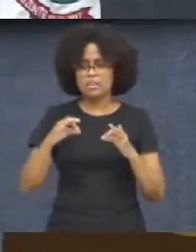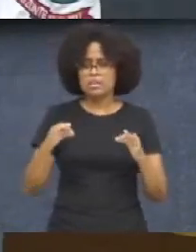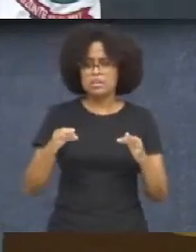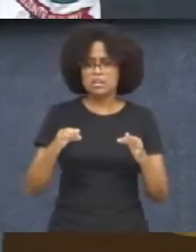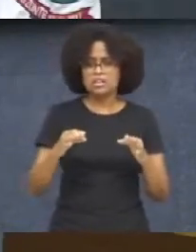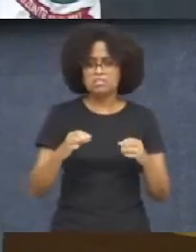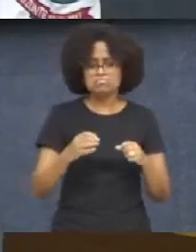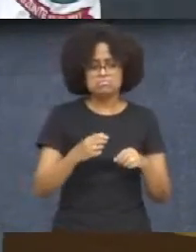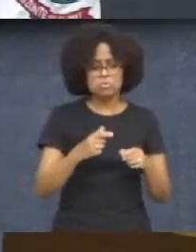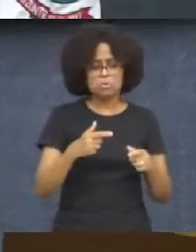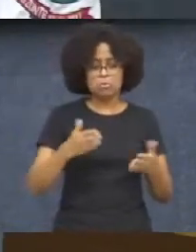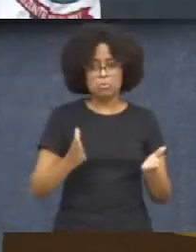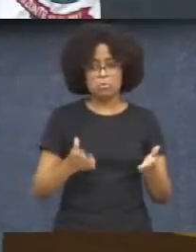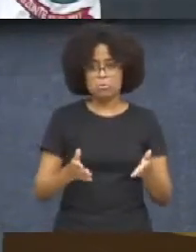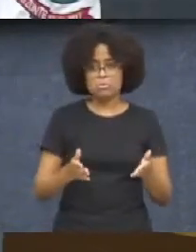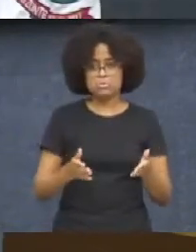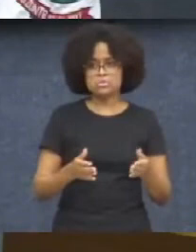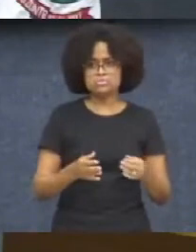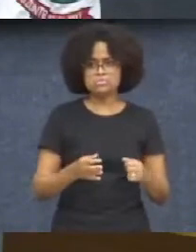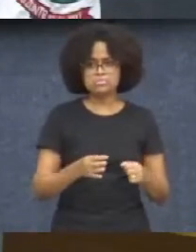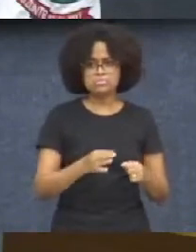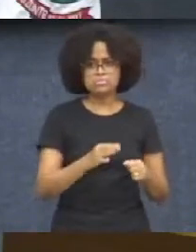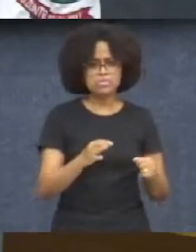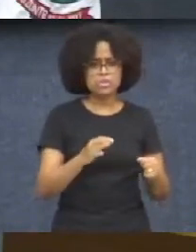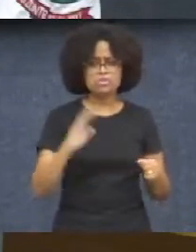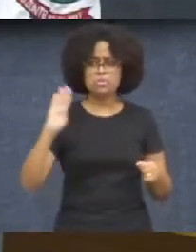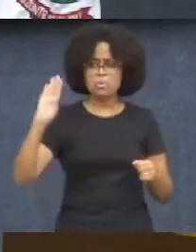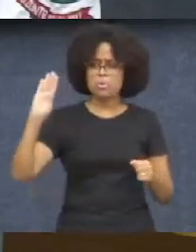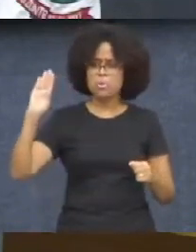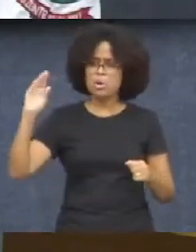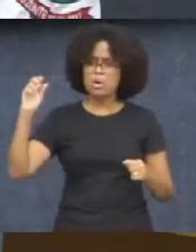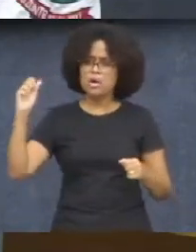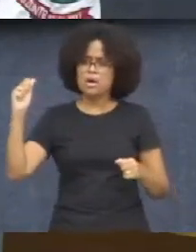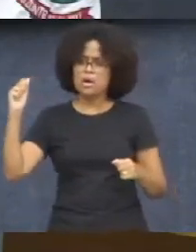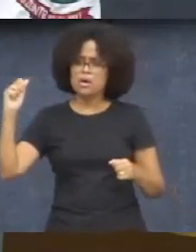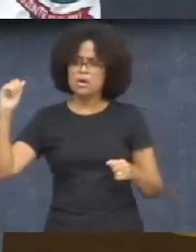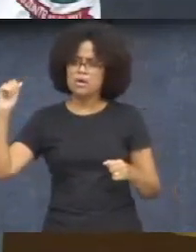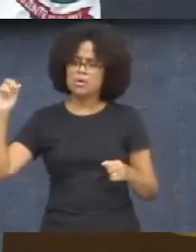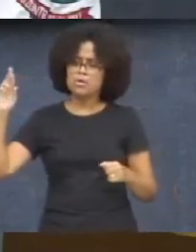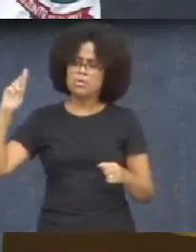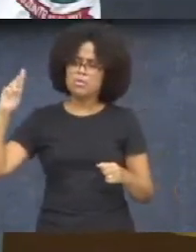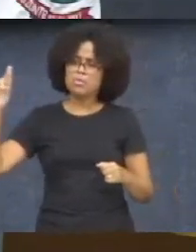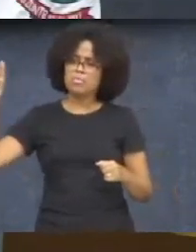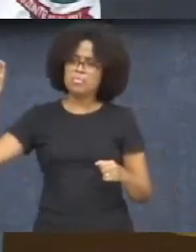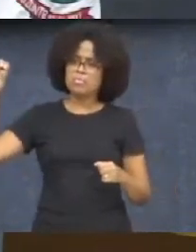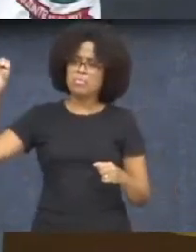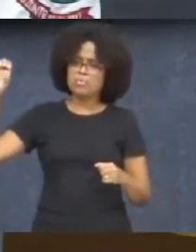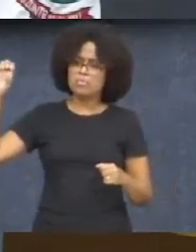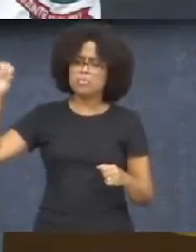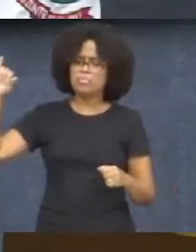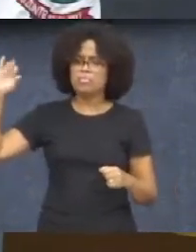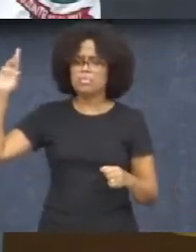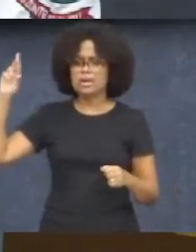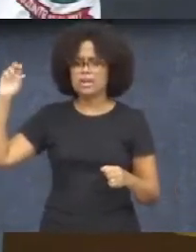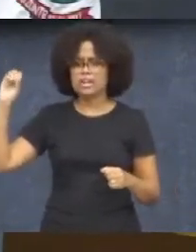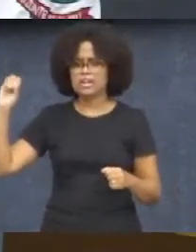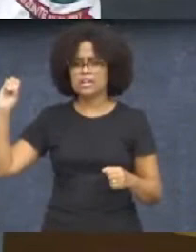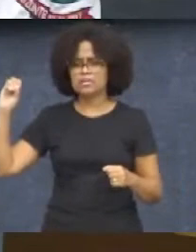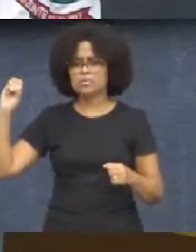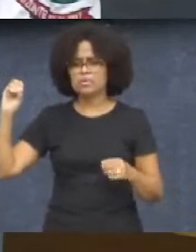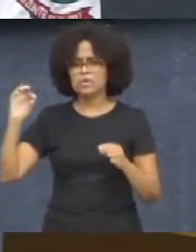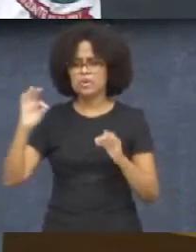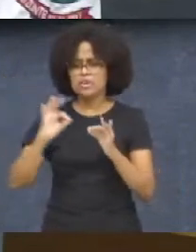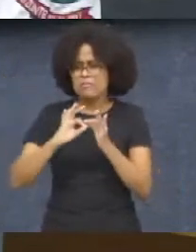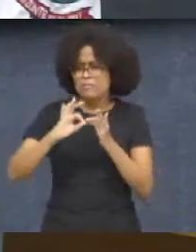por exemplo, que vão passar saindo do barreiro e vão lá na região norte. É um itinerário muito grande. Se o pneu do